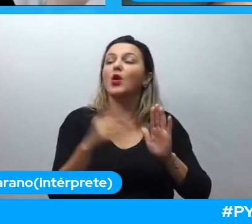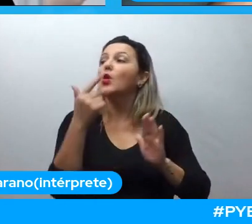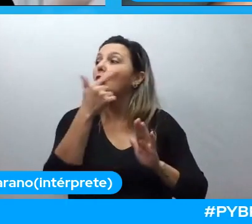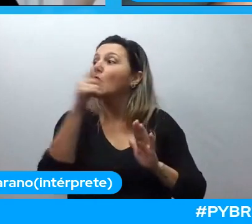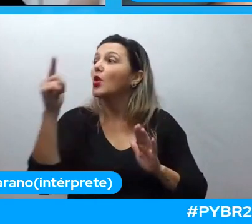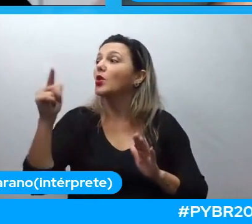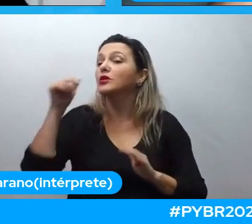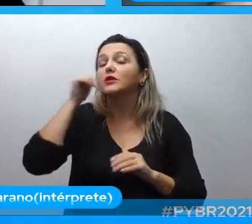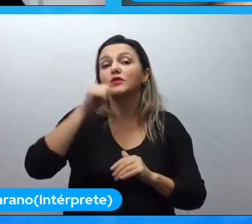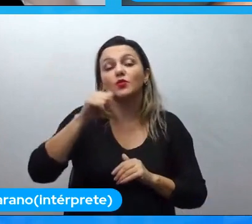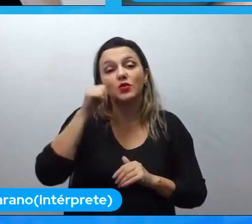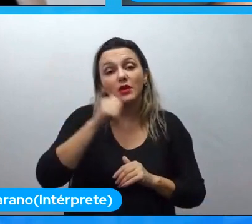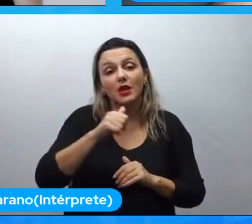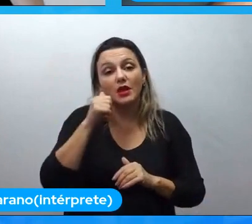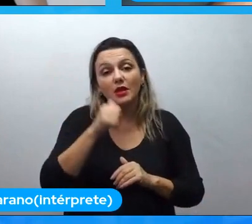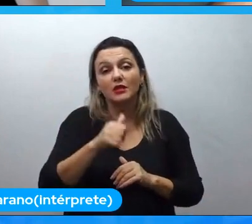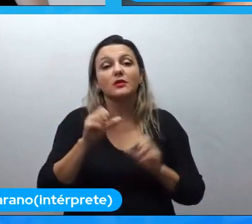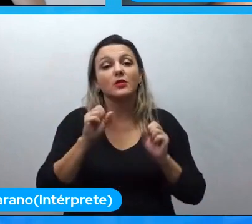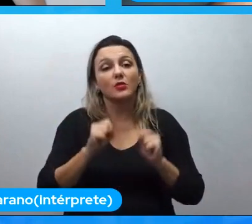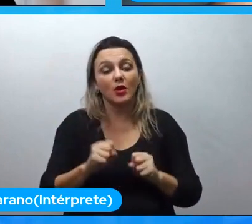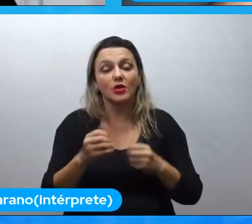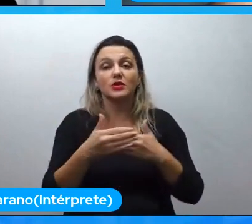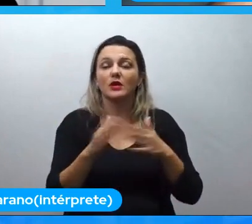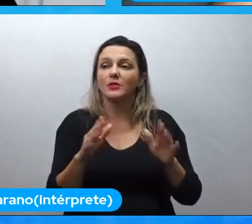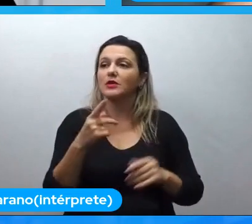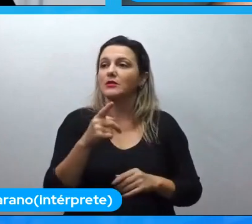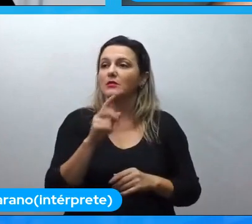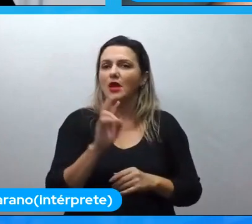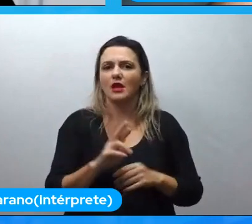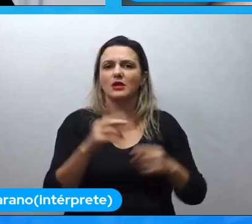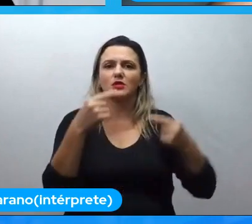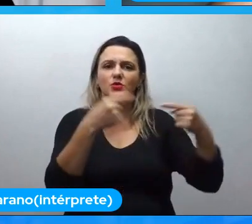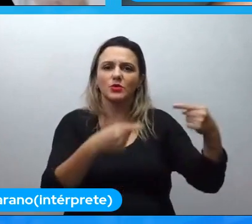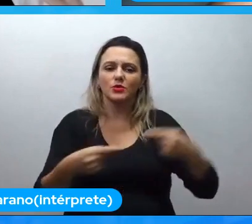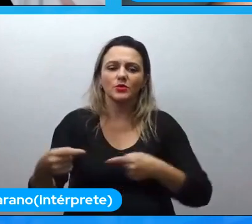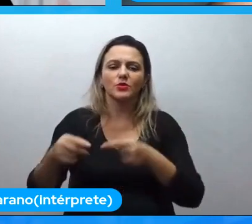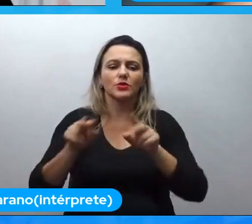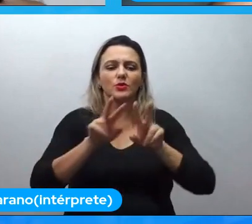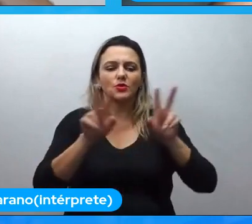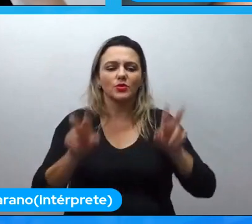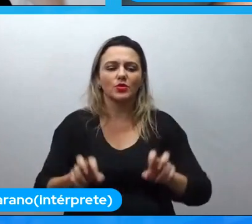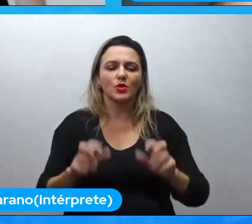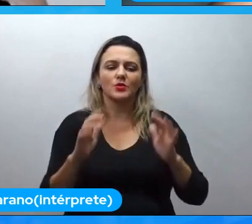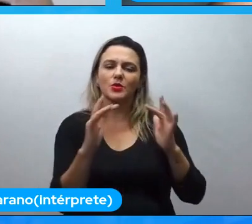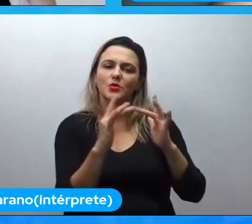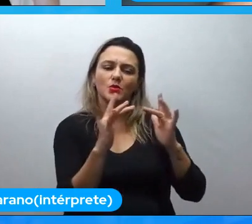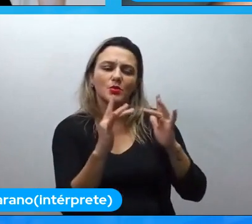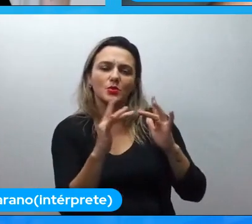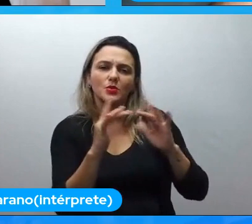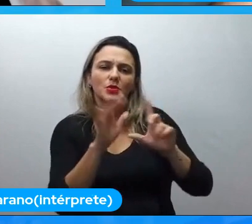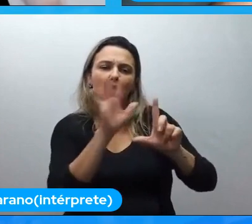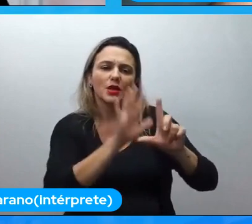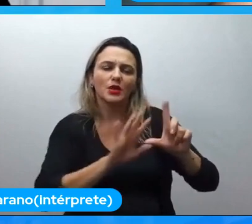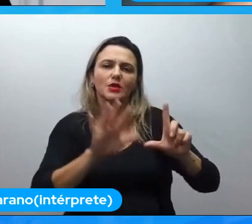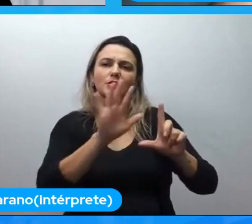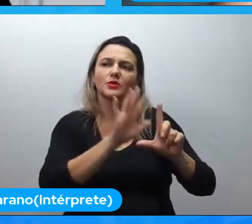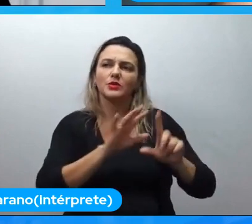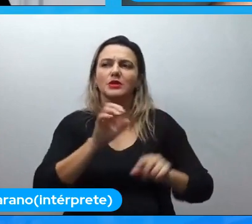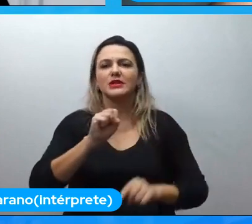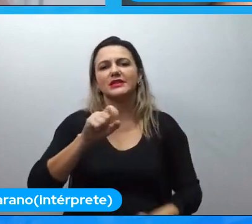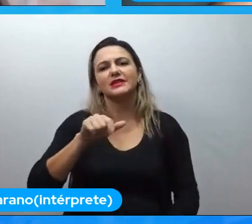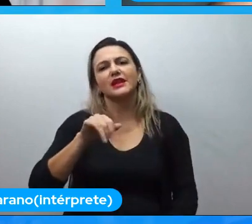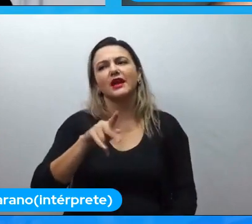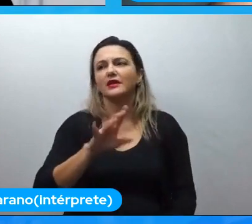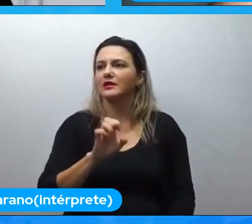abrir um aixo podem abrir um PR podem discutir sobre um um canal de telegram de slack e a gente pode tá